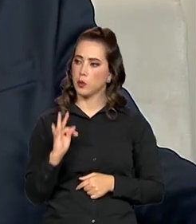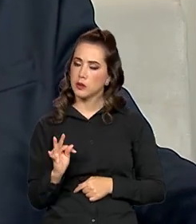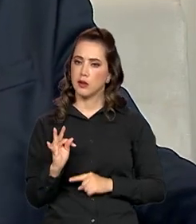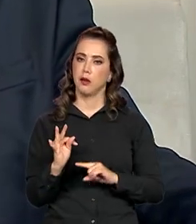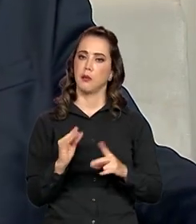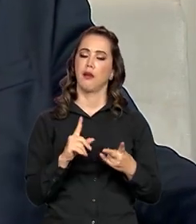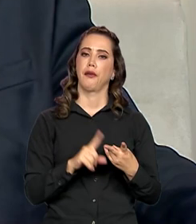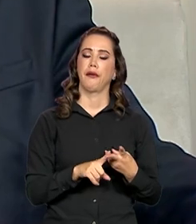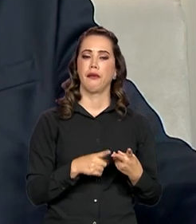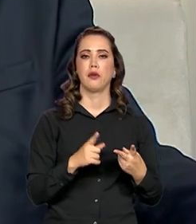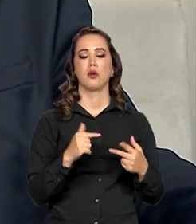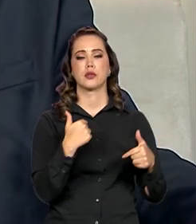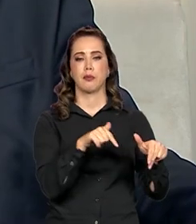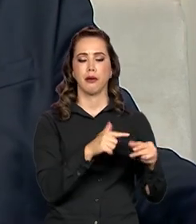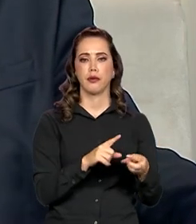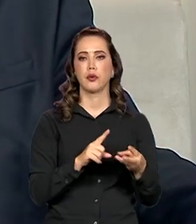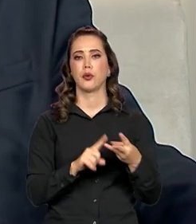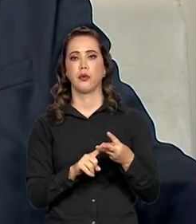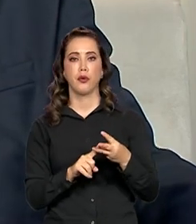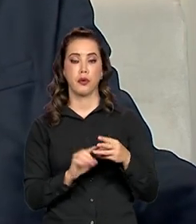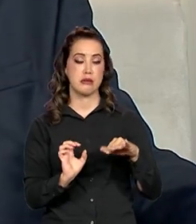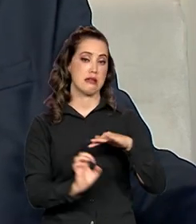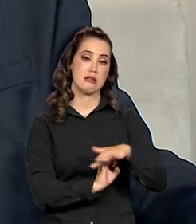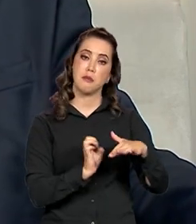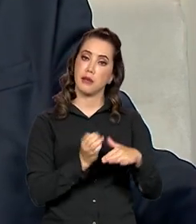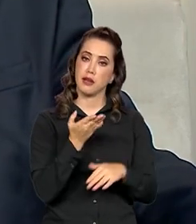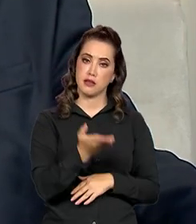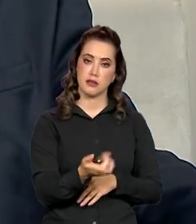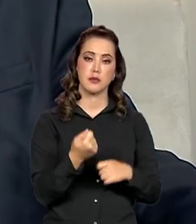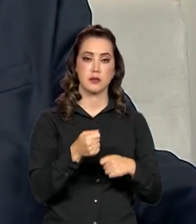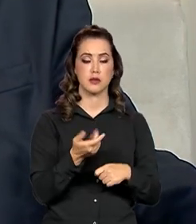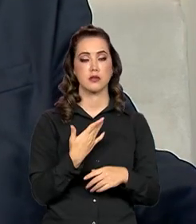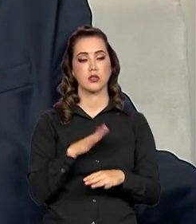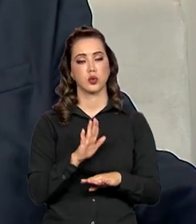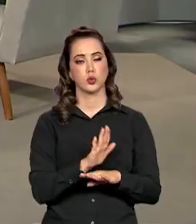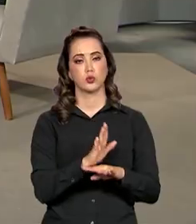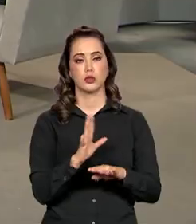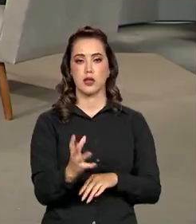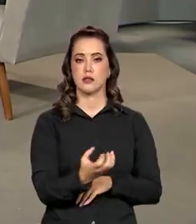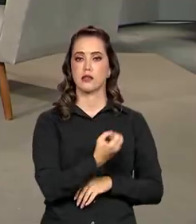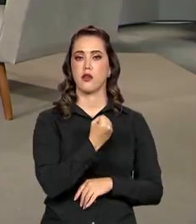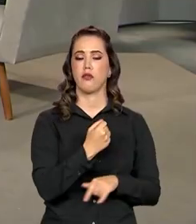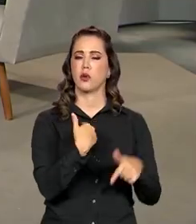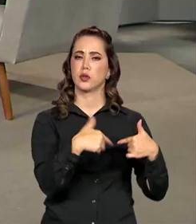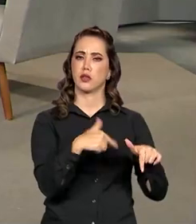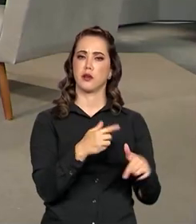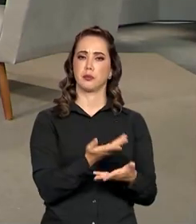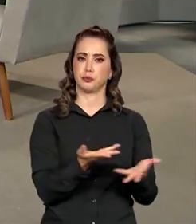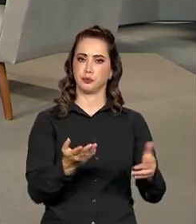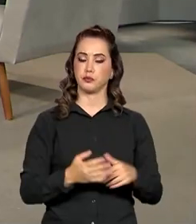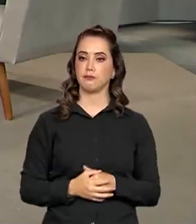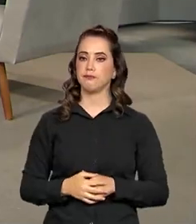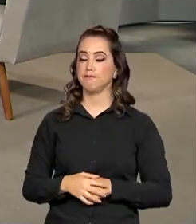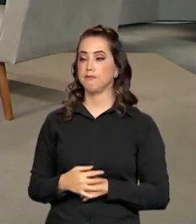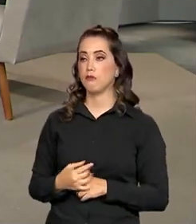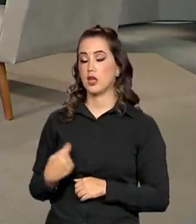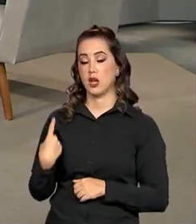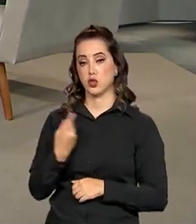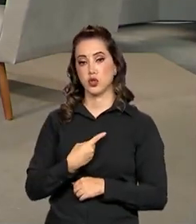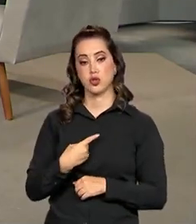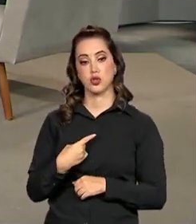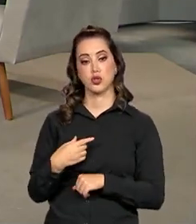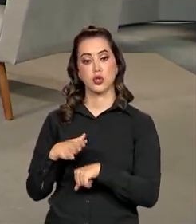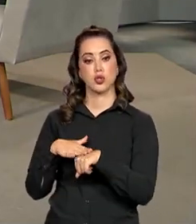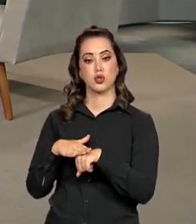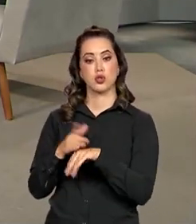isso, acima de tudo, buscando preservar o emprego dessa companheirada no Brasil inteiro. Agora, o senhor falou um pouquinho, nós conversamos aqui um